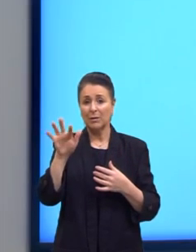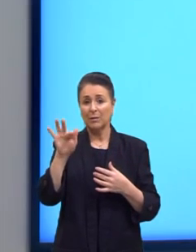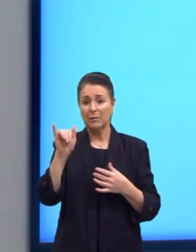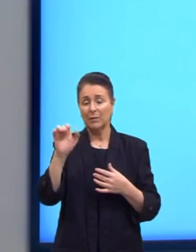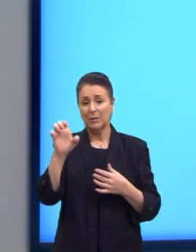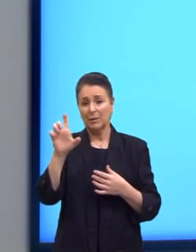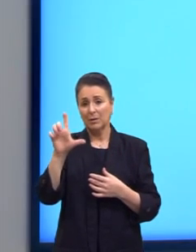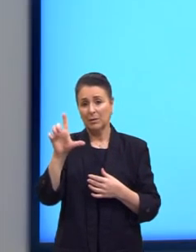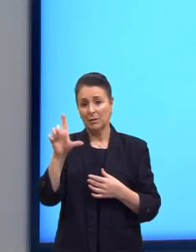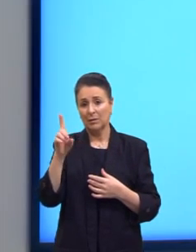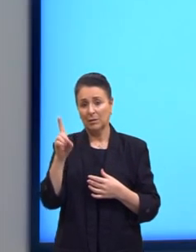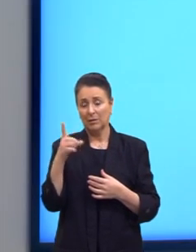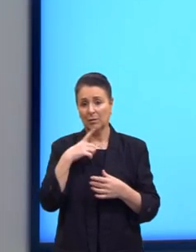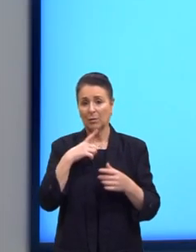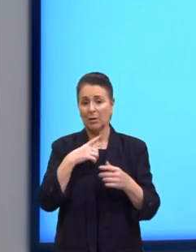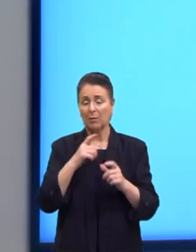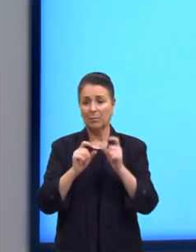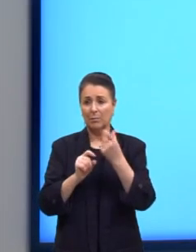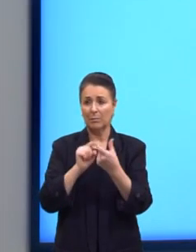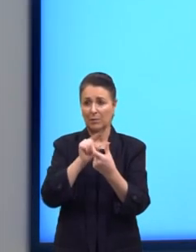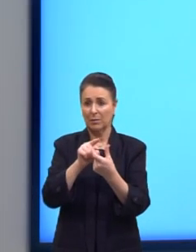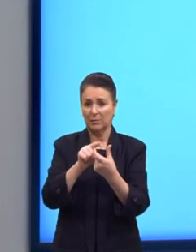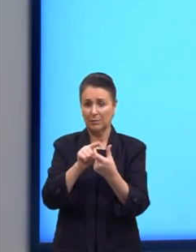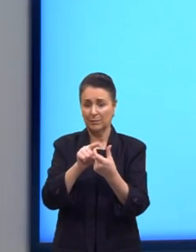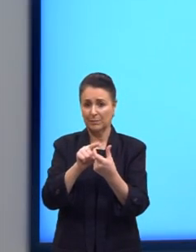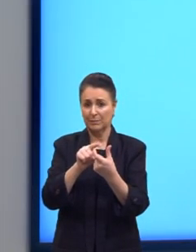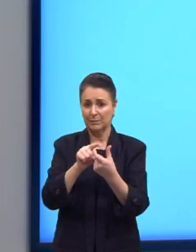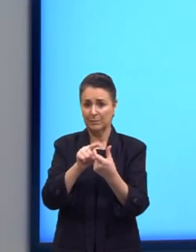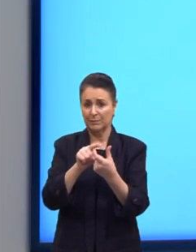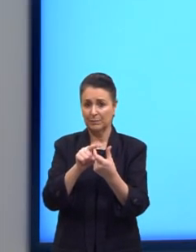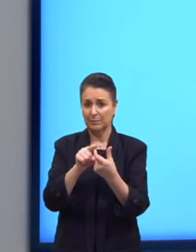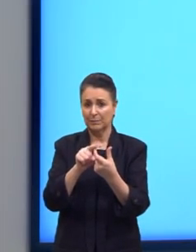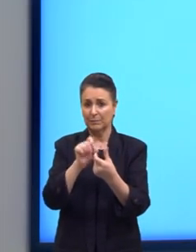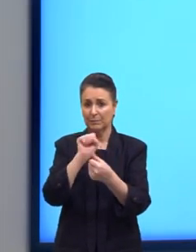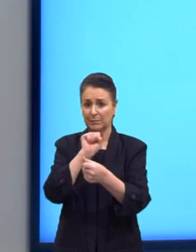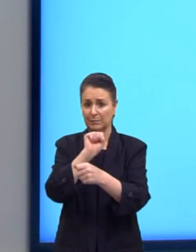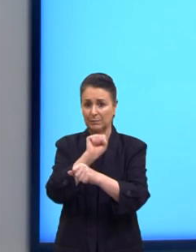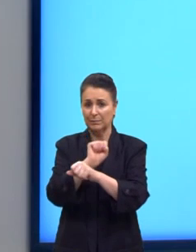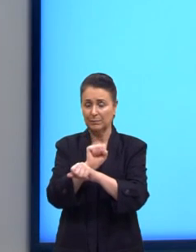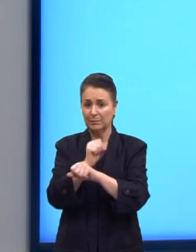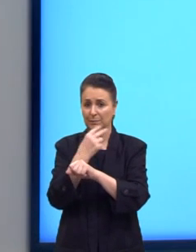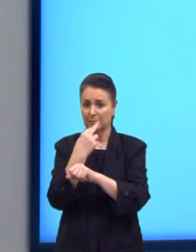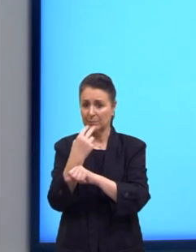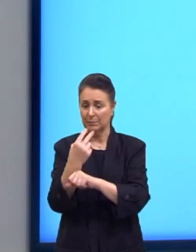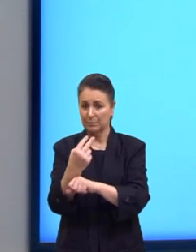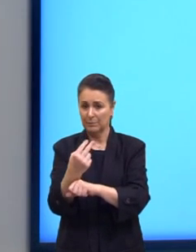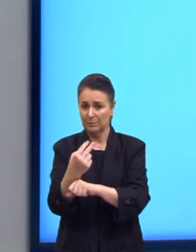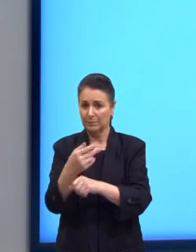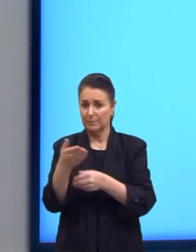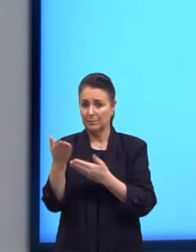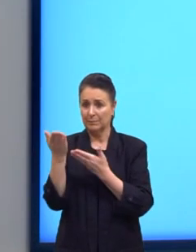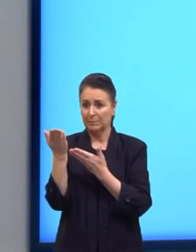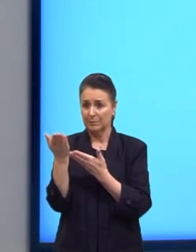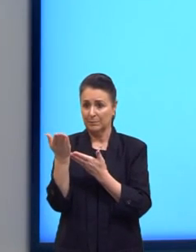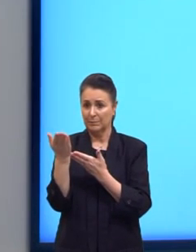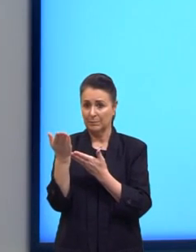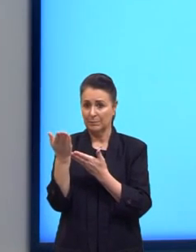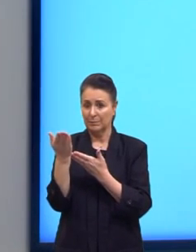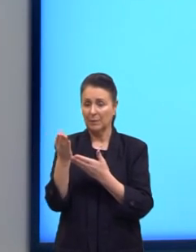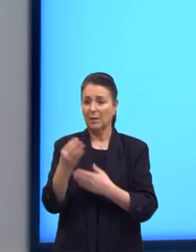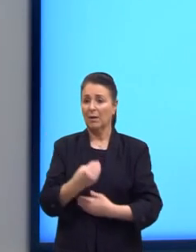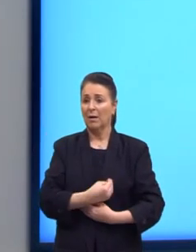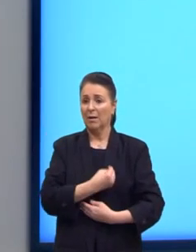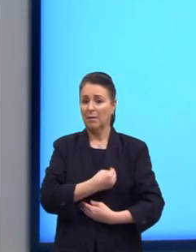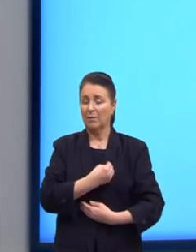o easier, ó lá, Life is easier when you have someone to share with. Então, a vida é mais